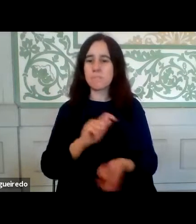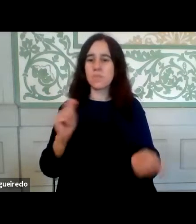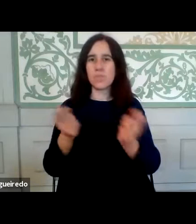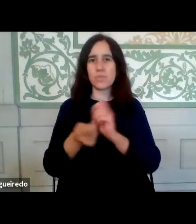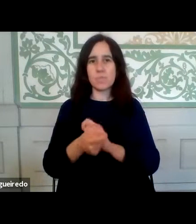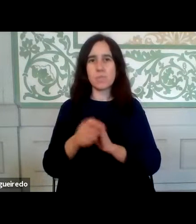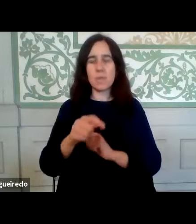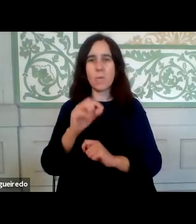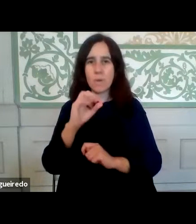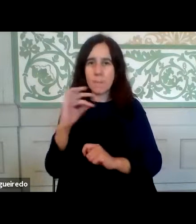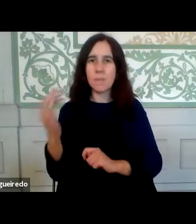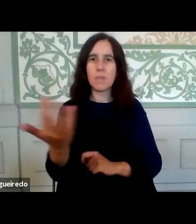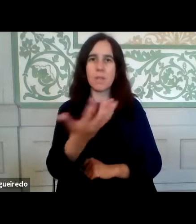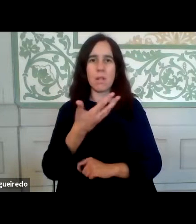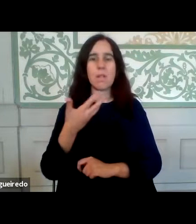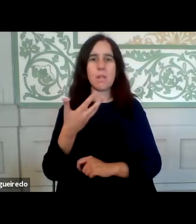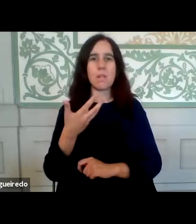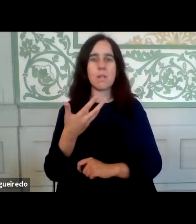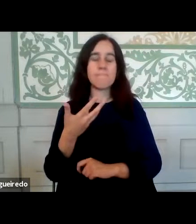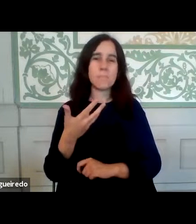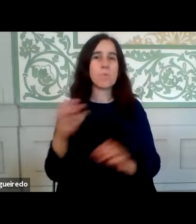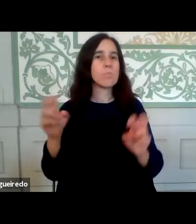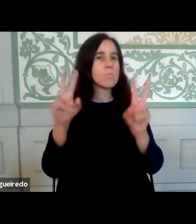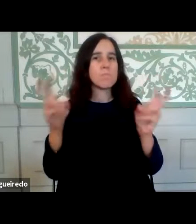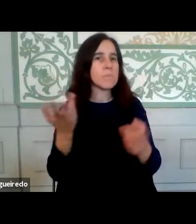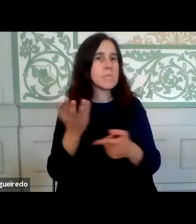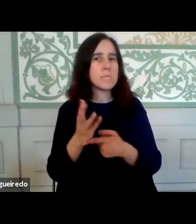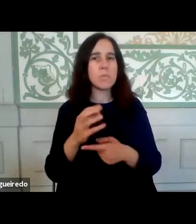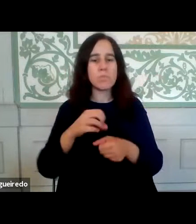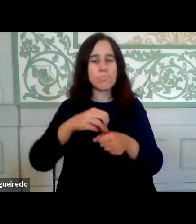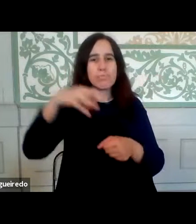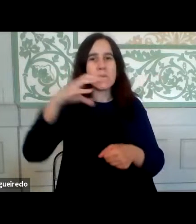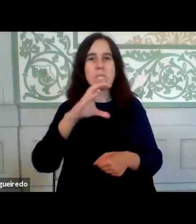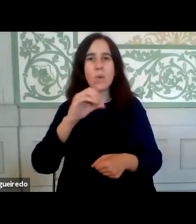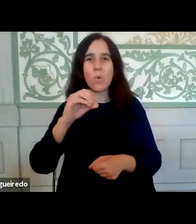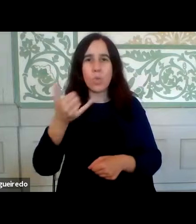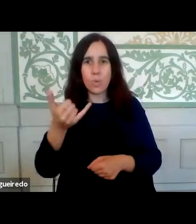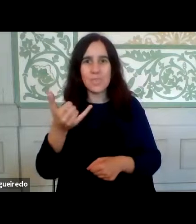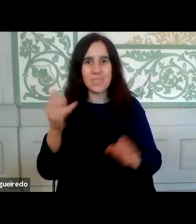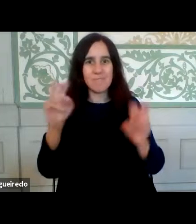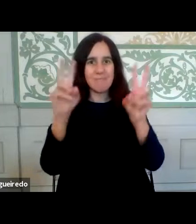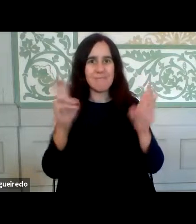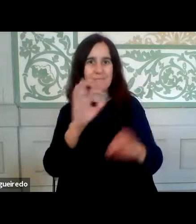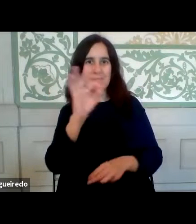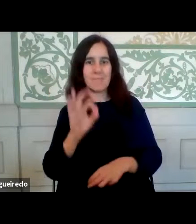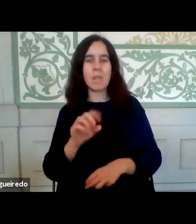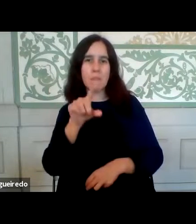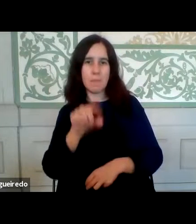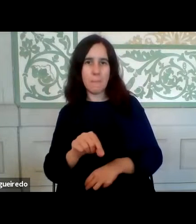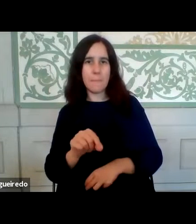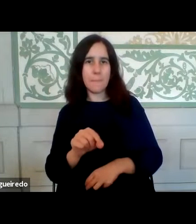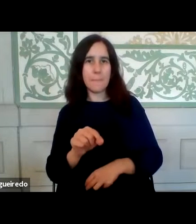ambiental com a questão das emissões de CO2, que também se consegue,